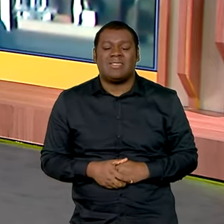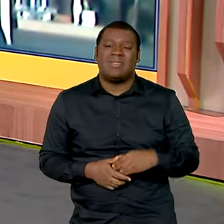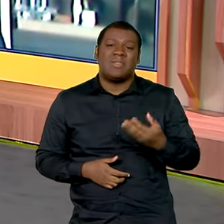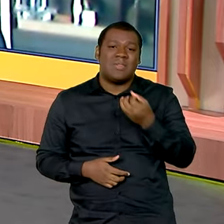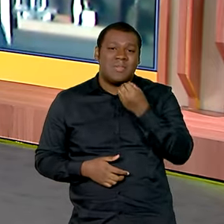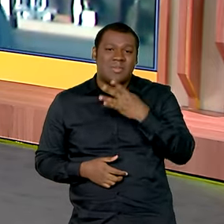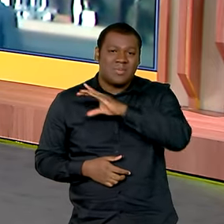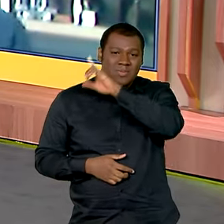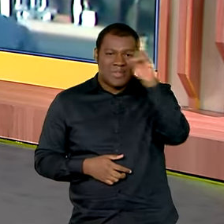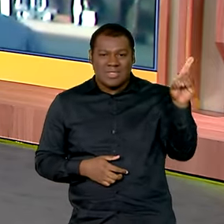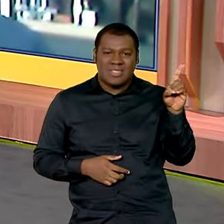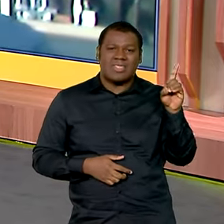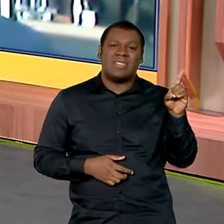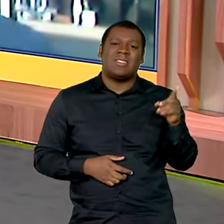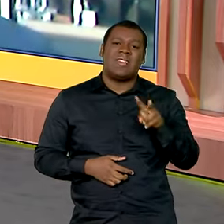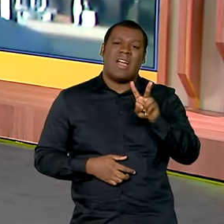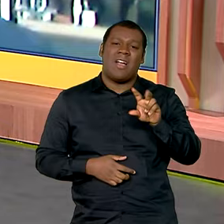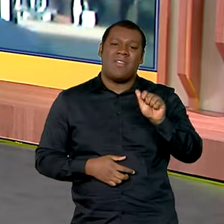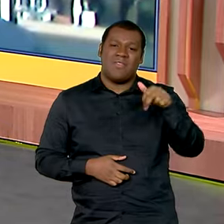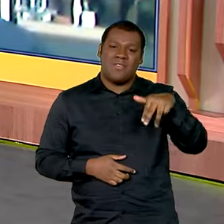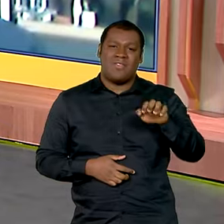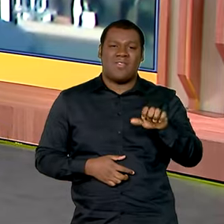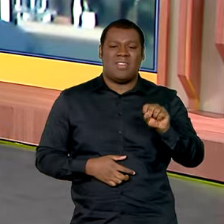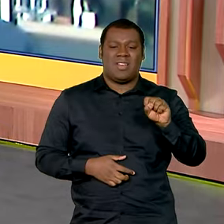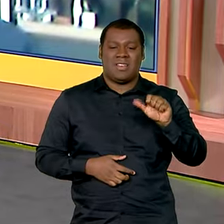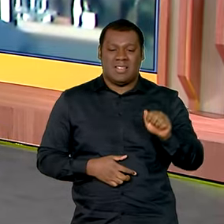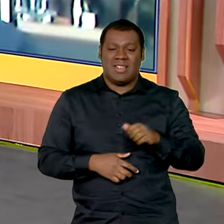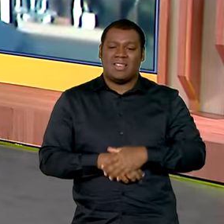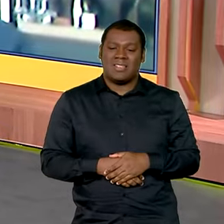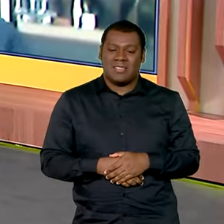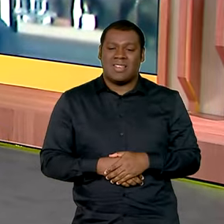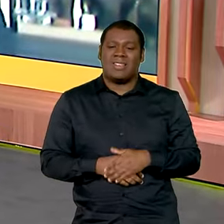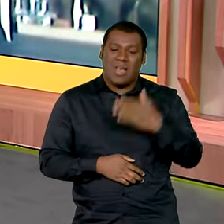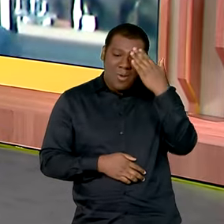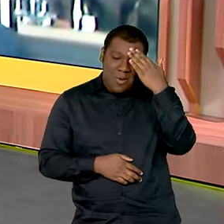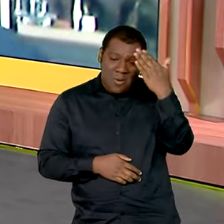Bom dia, Vanessa. É um grande prazer estar com vocês aqui do Brasil em dia.